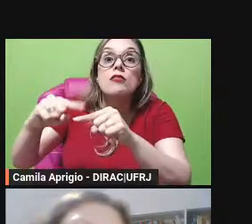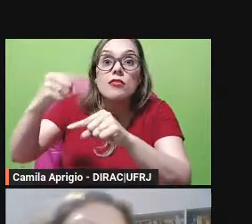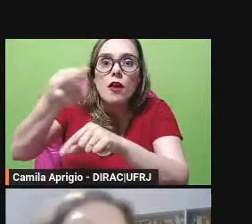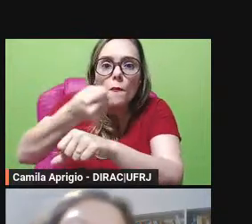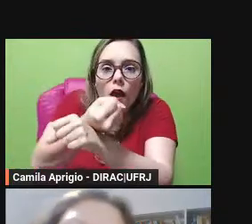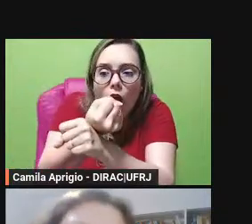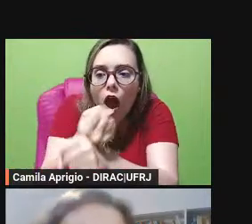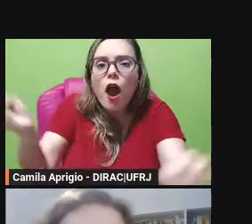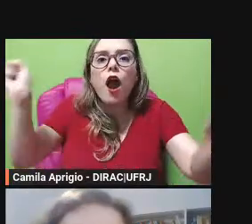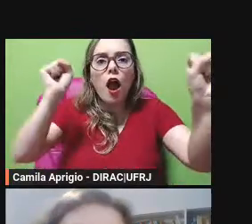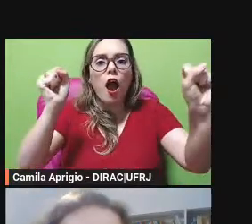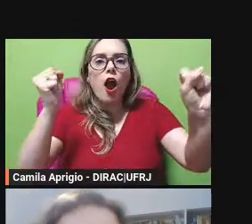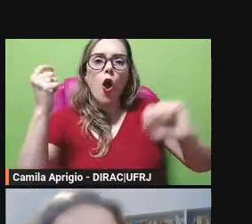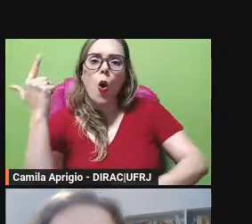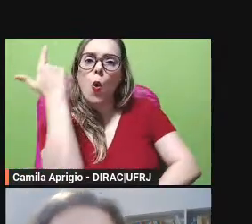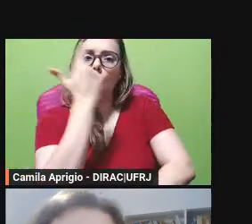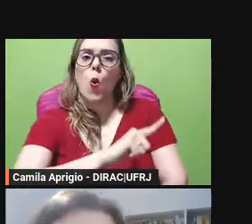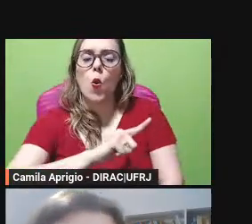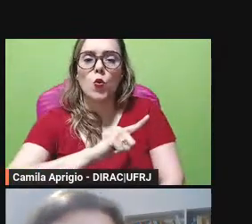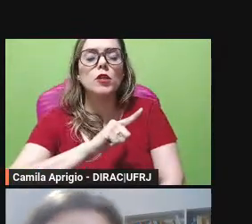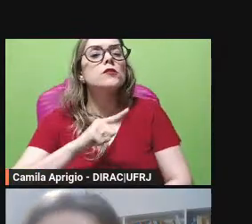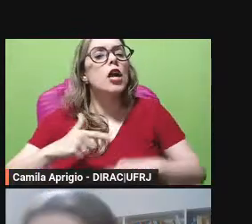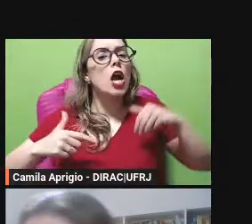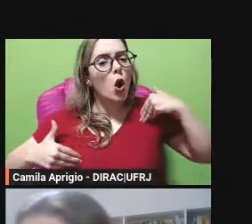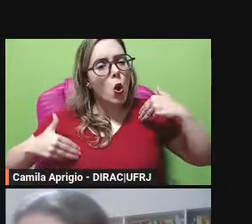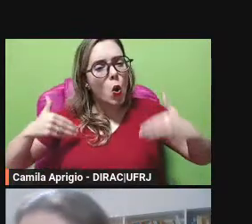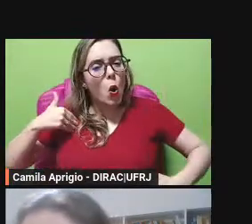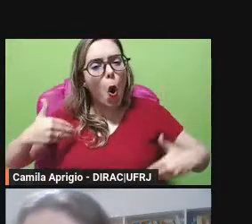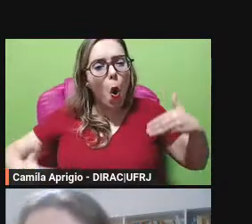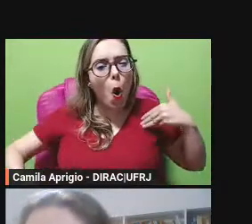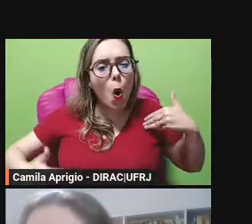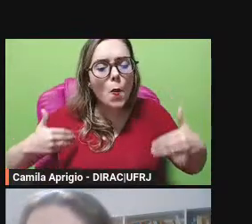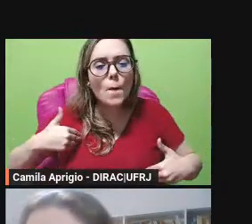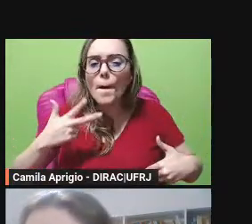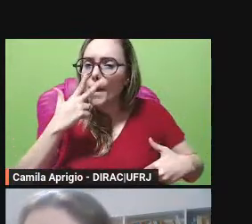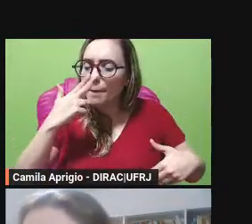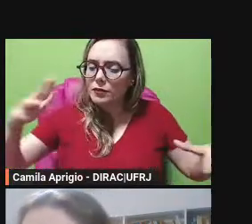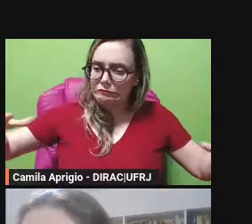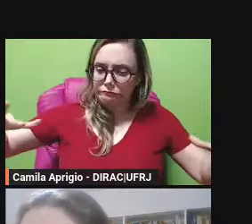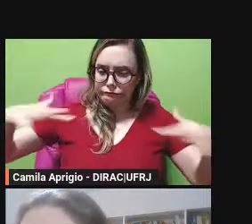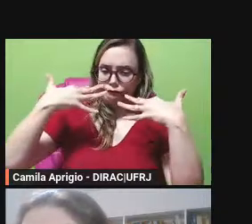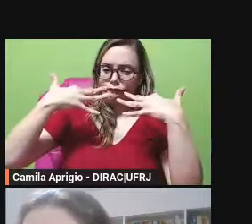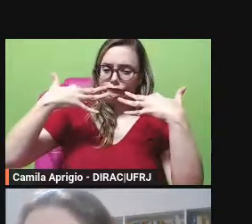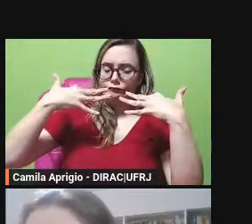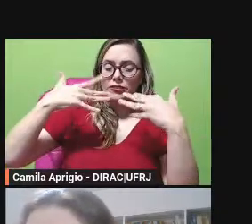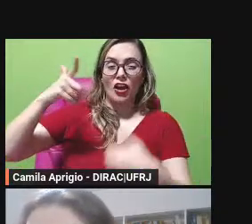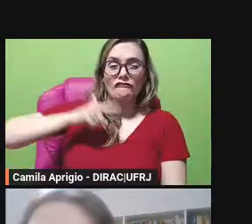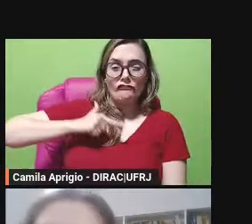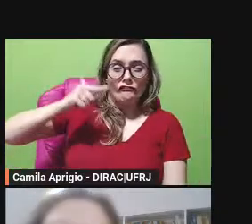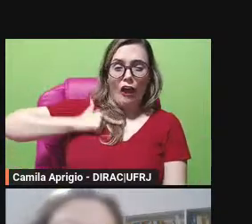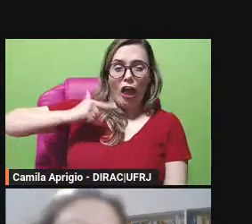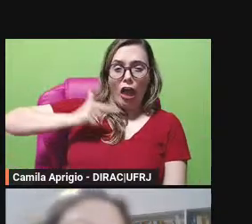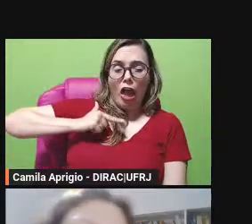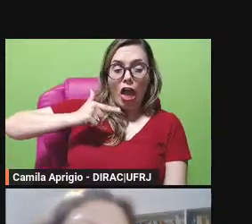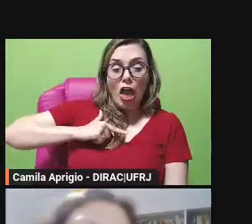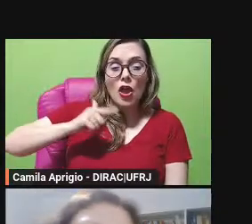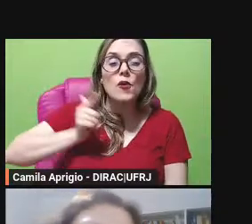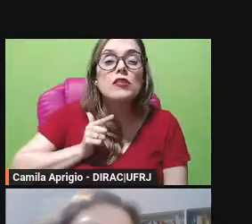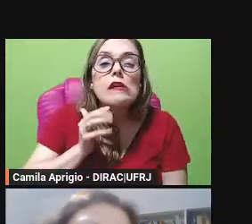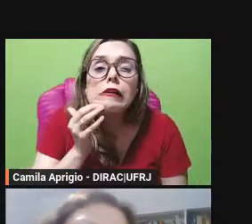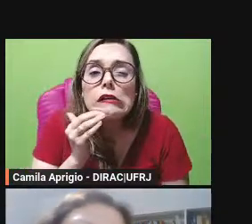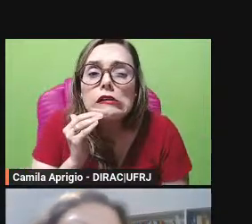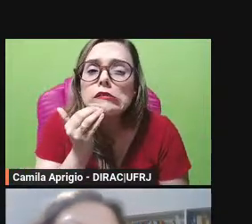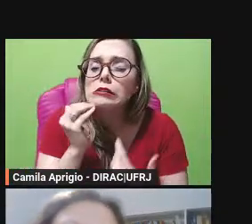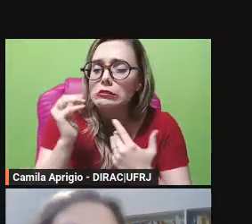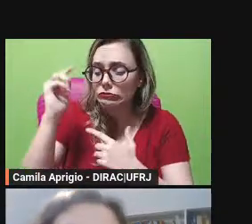era fisicamente muito feio cheio de deformidades mas por outro lado